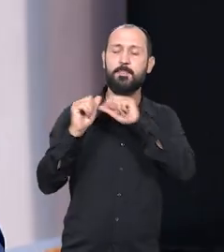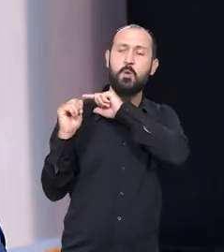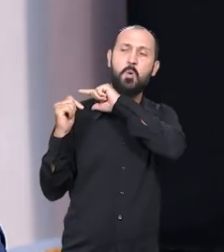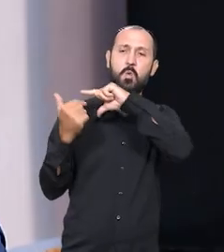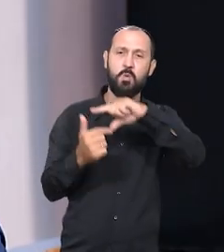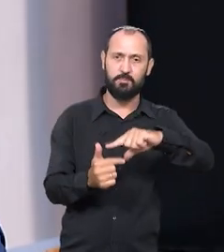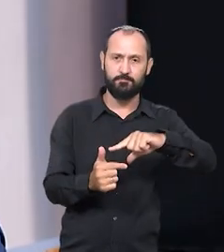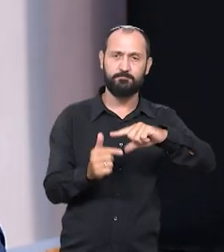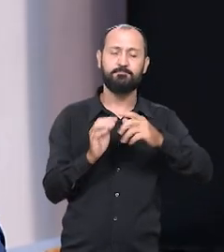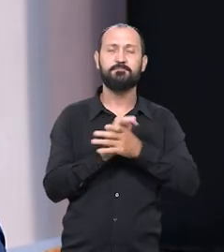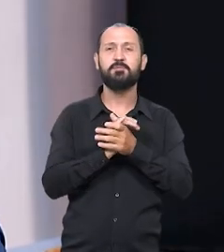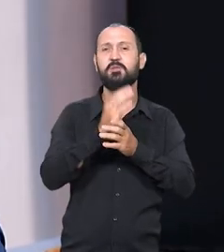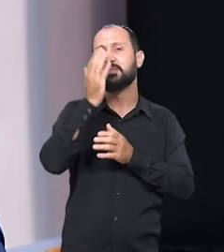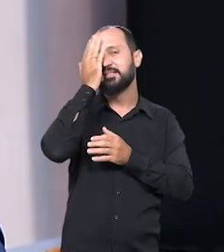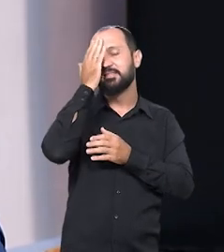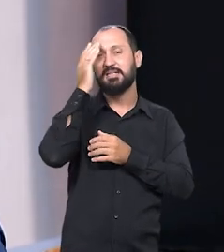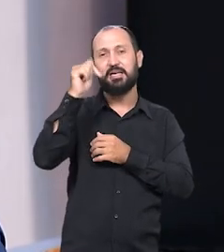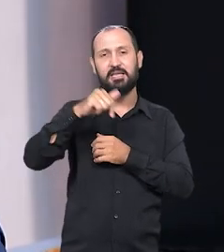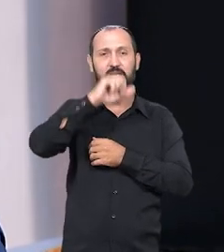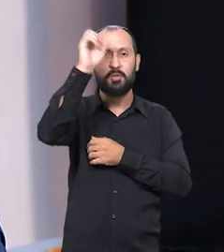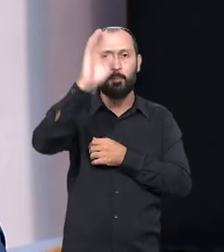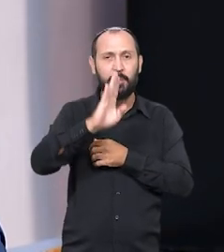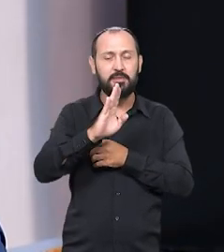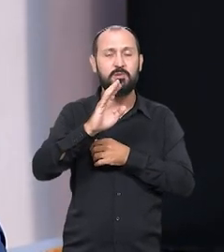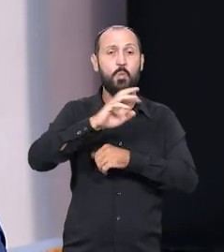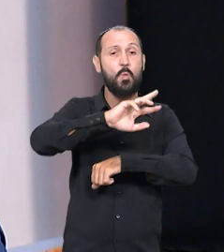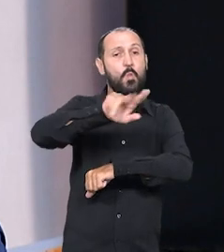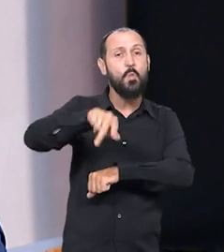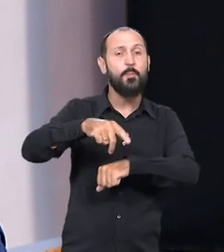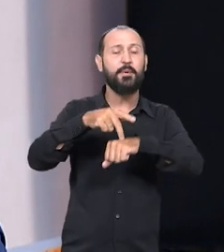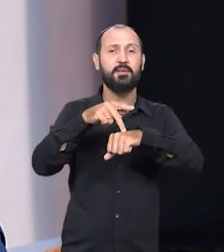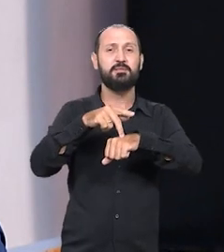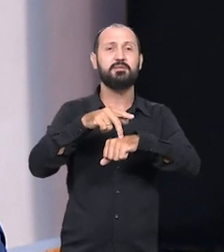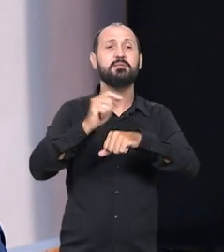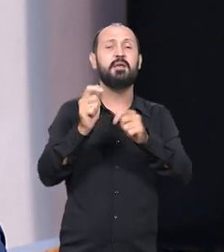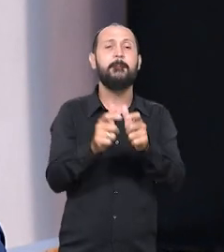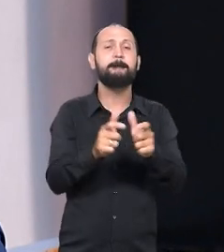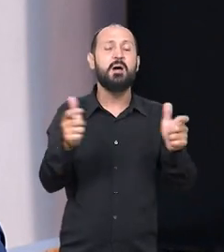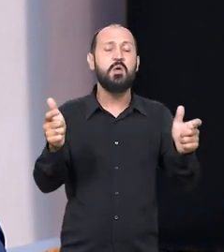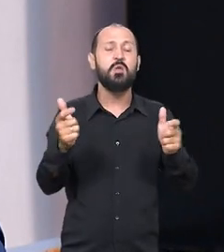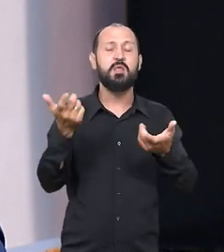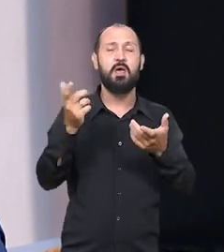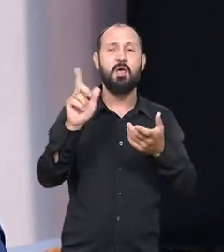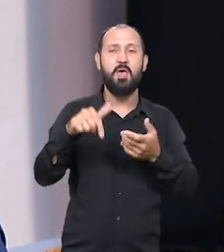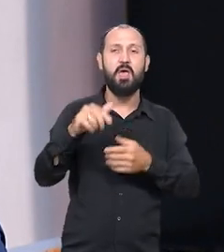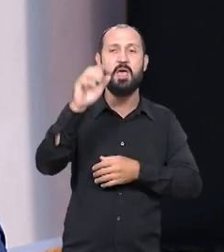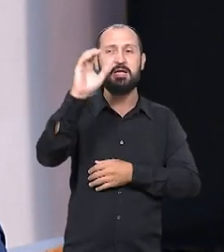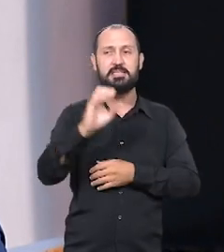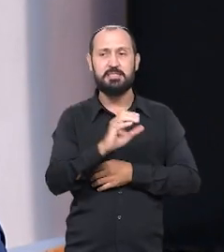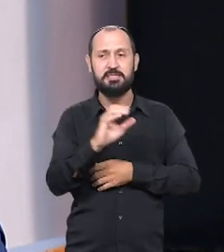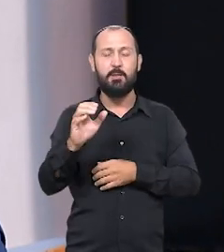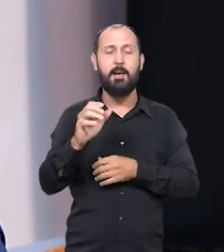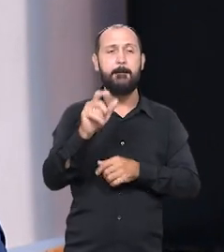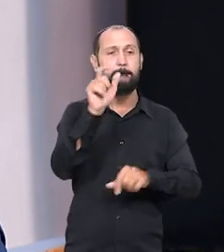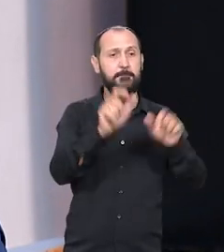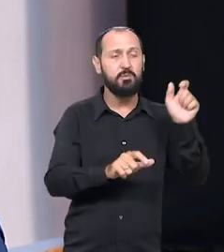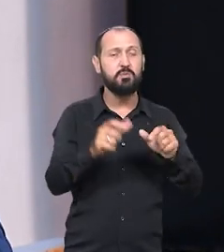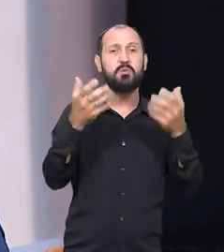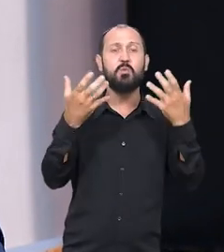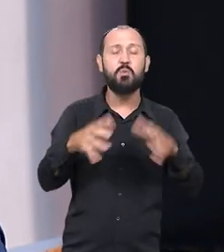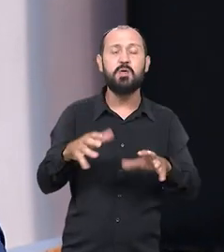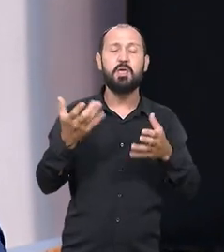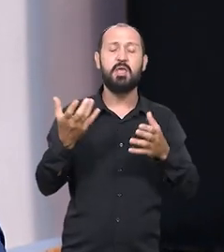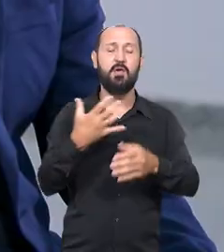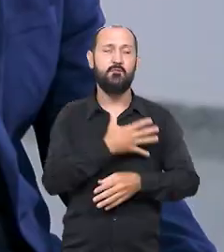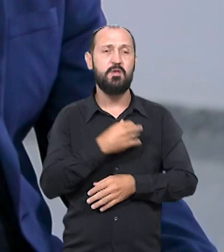conservador e eu entendo que no Brasil, um país que a maioria cristã, são pessoas que não querem os